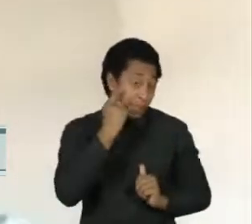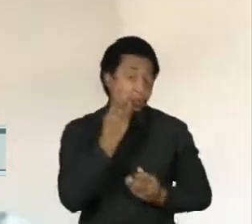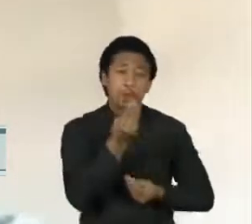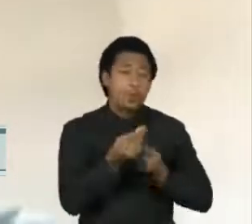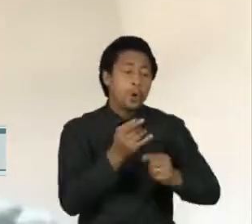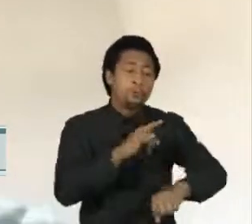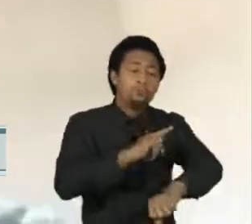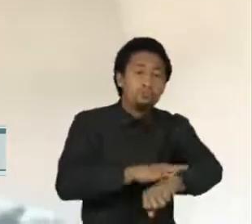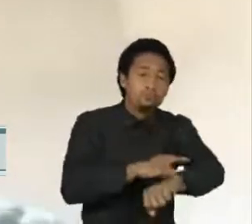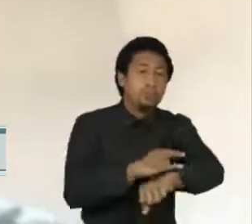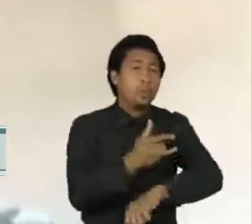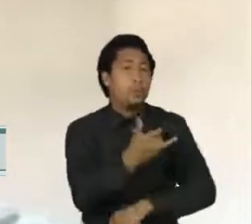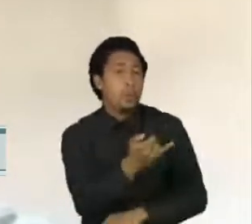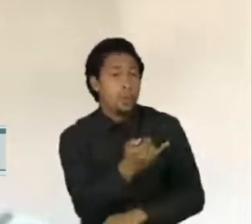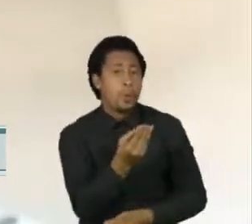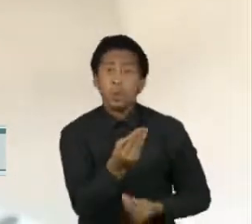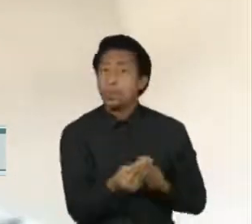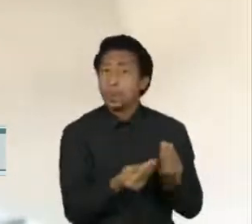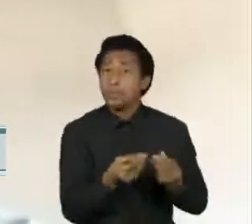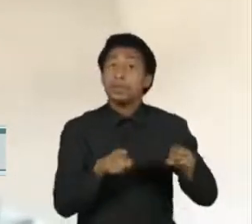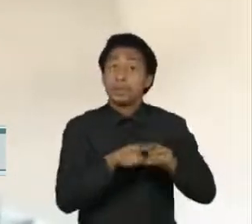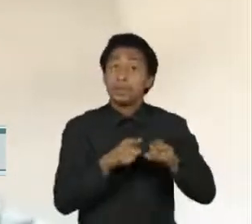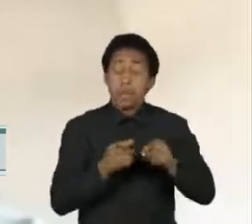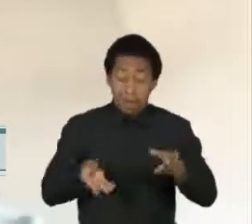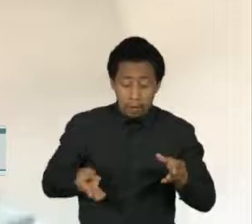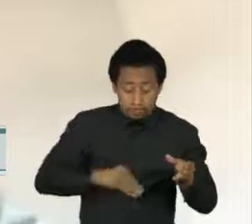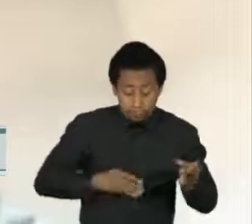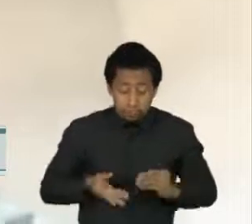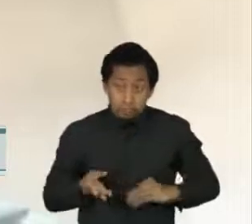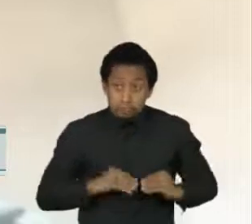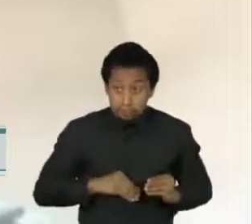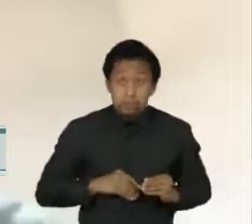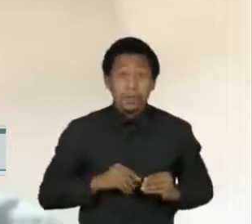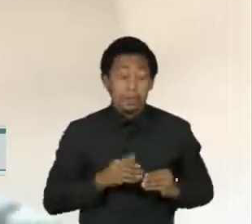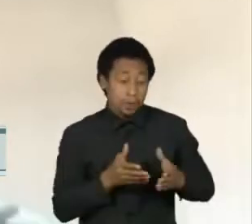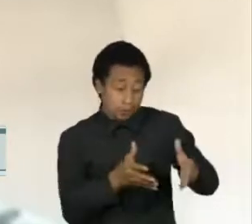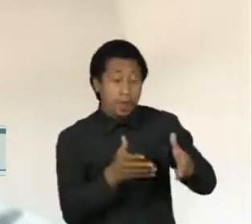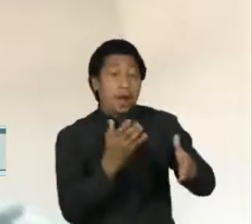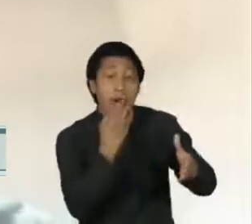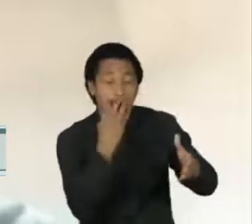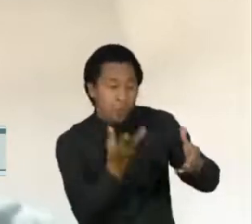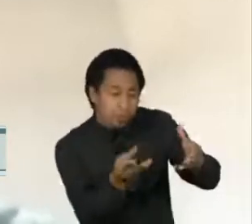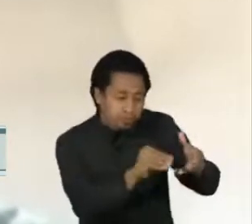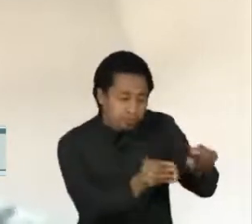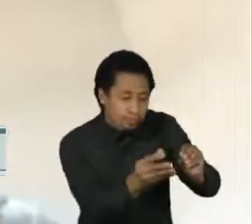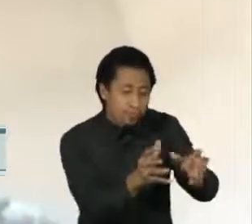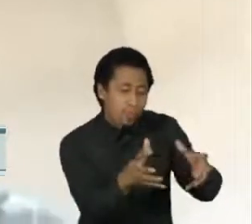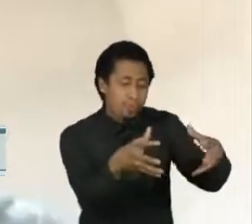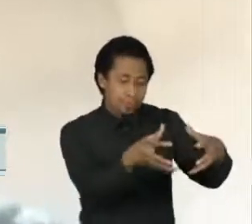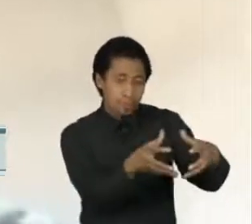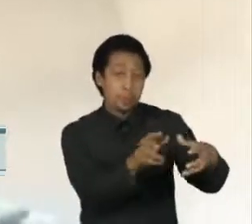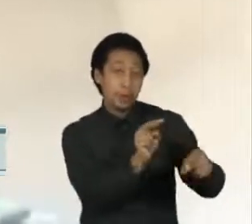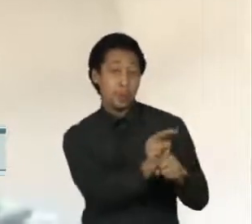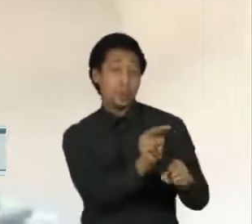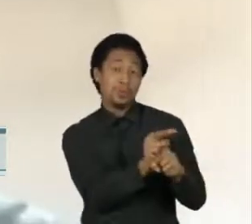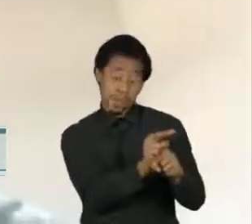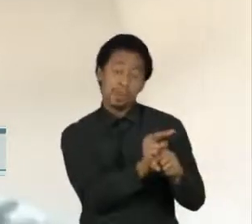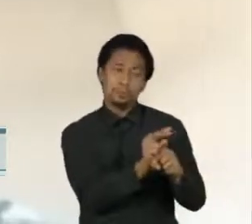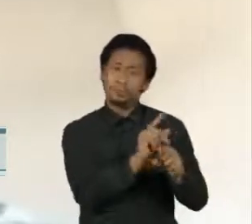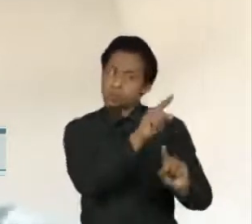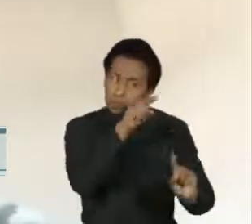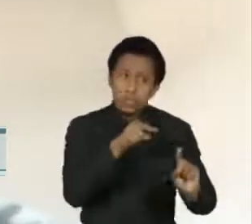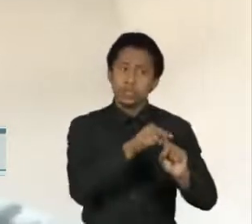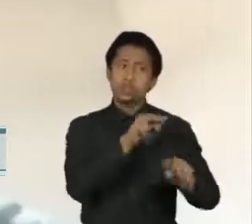Ou até usar a fralda também naquele paciente, tá? Sempre se atentando quanto à higiene, né?